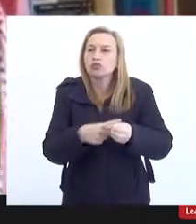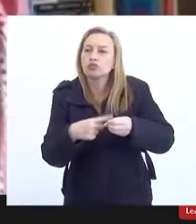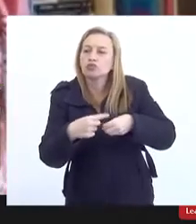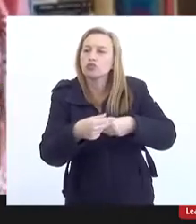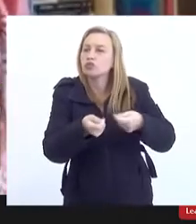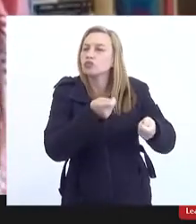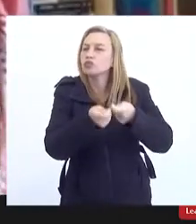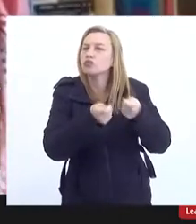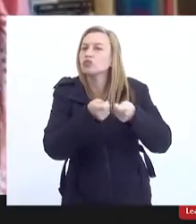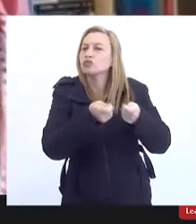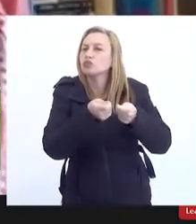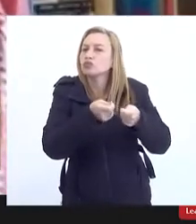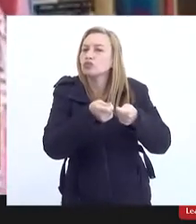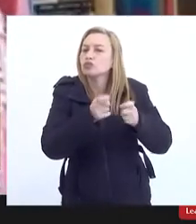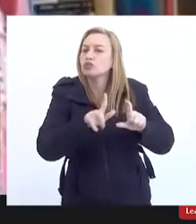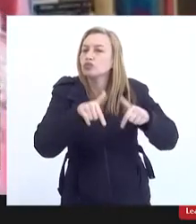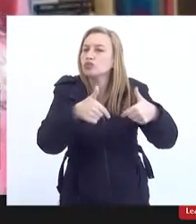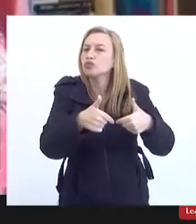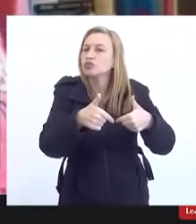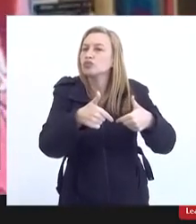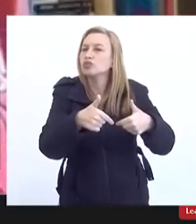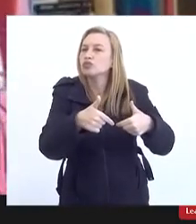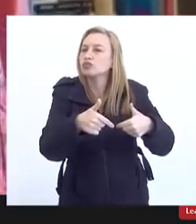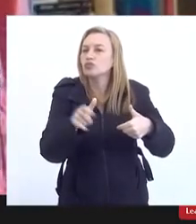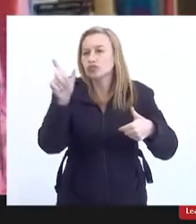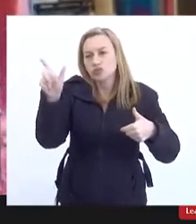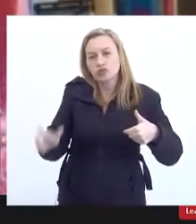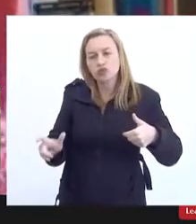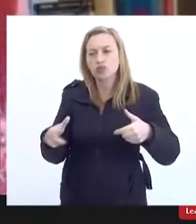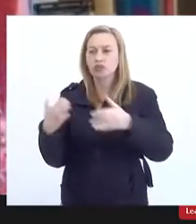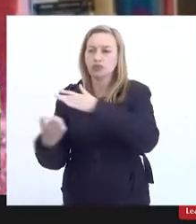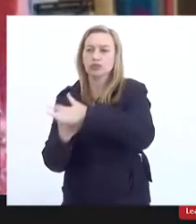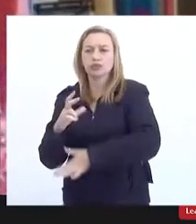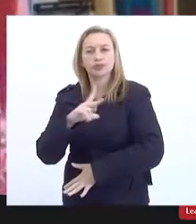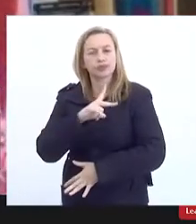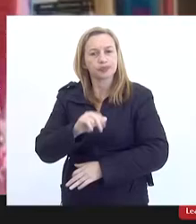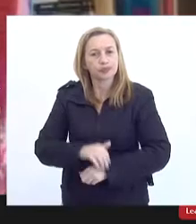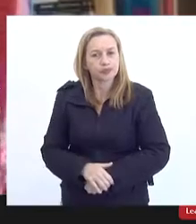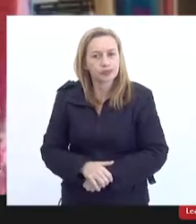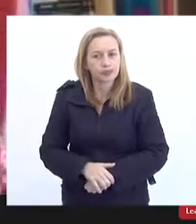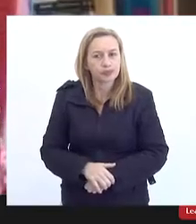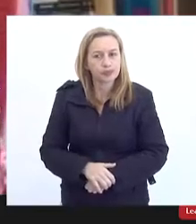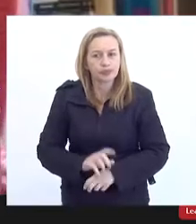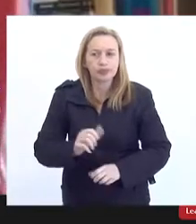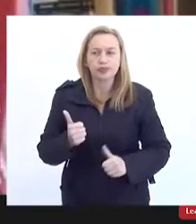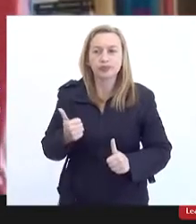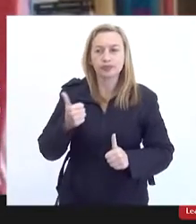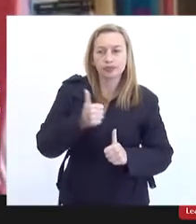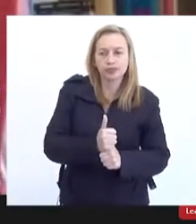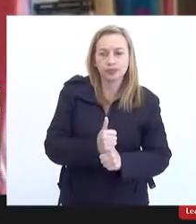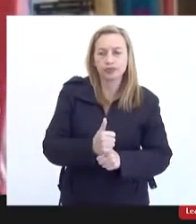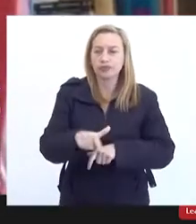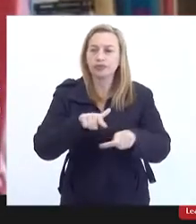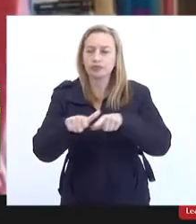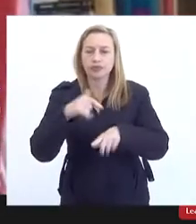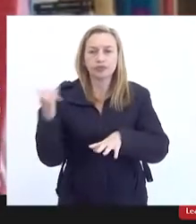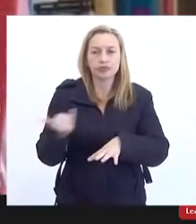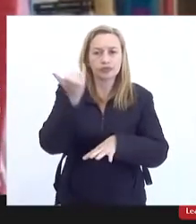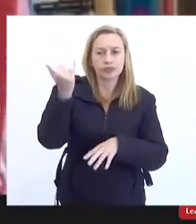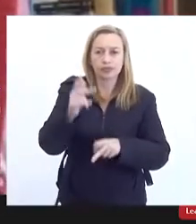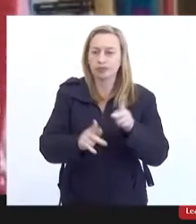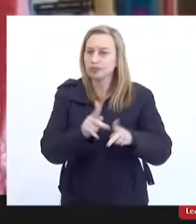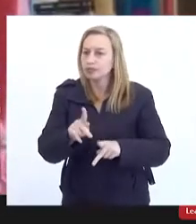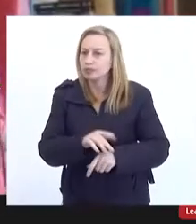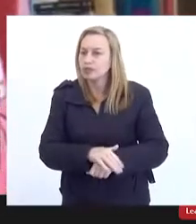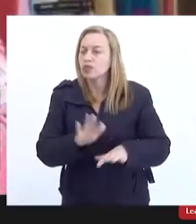controlar a ação dessa empresa privada que vai estar assumindo esse serviço tão importante para a população?